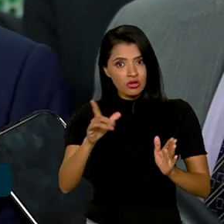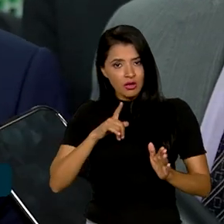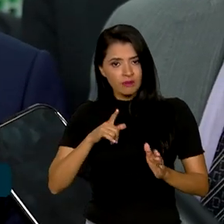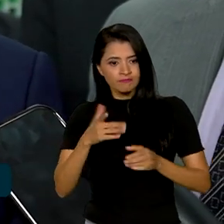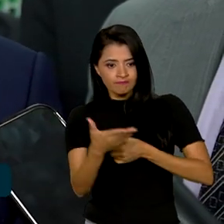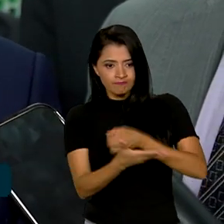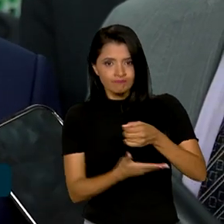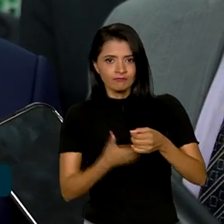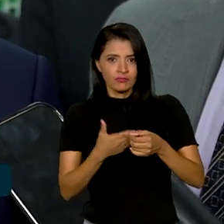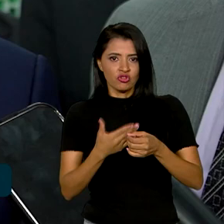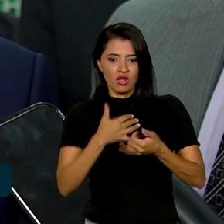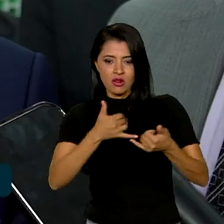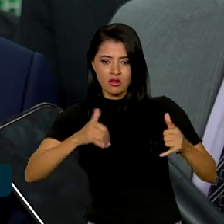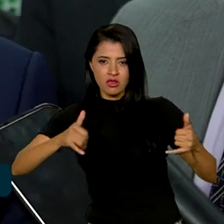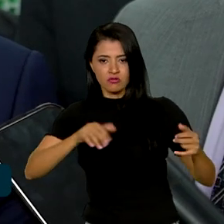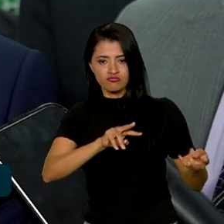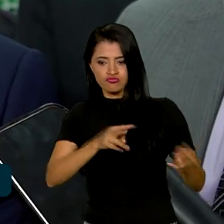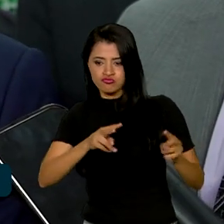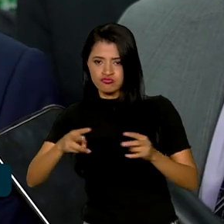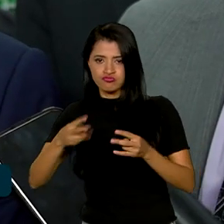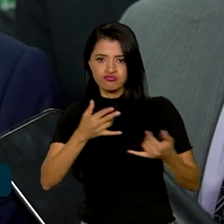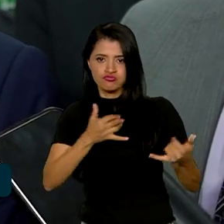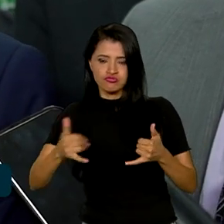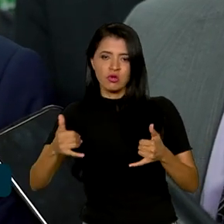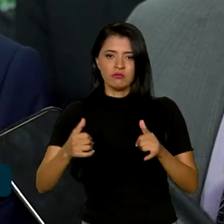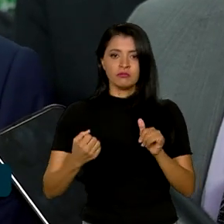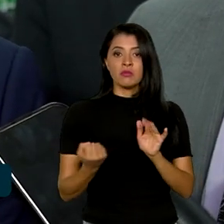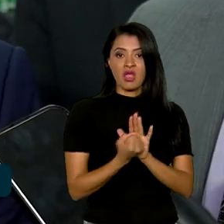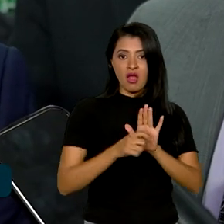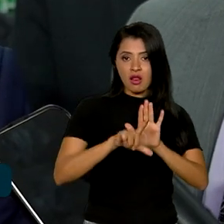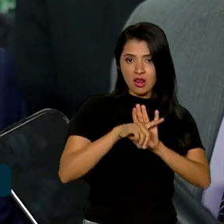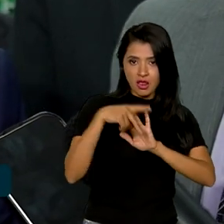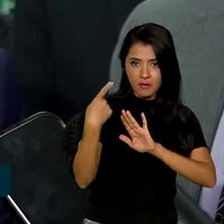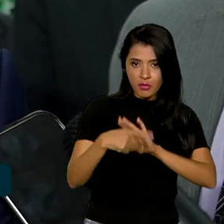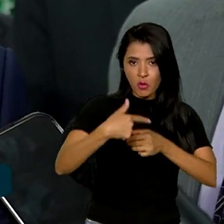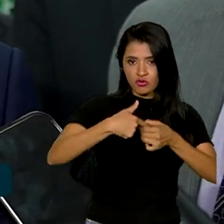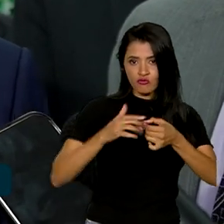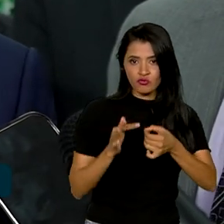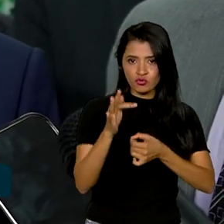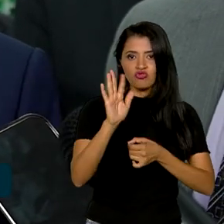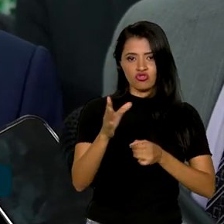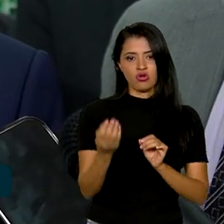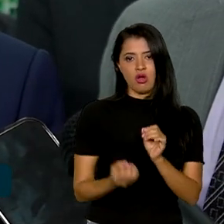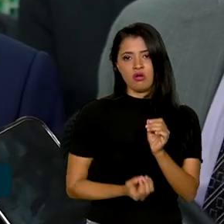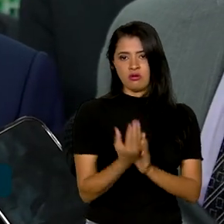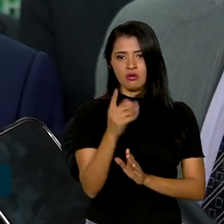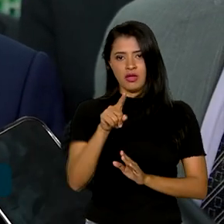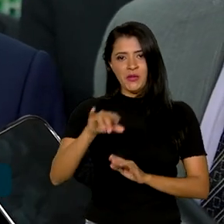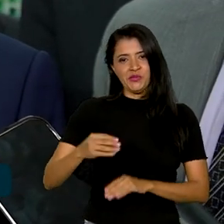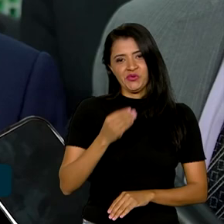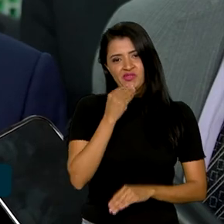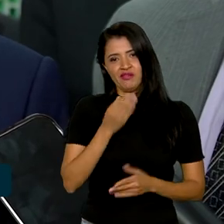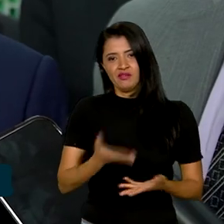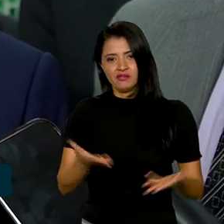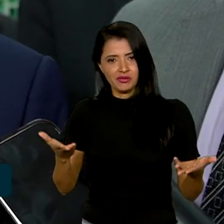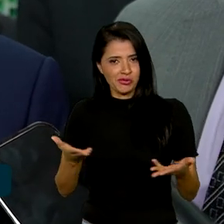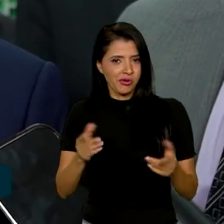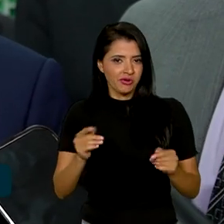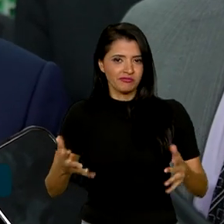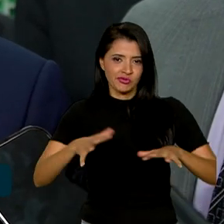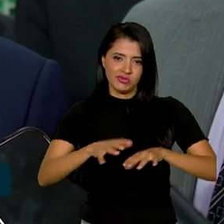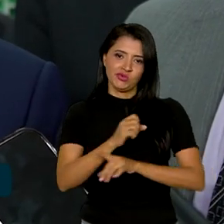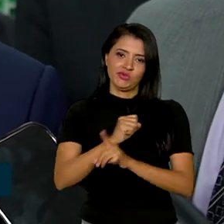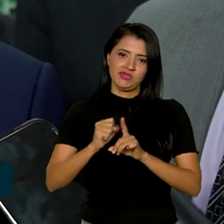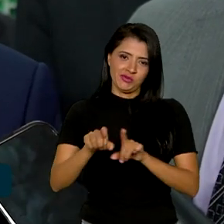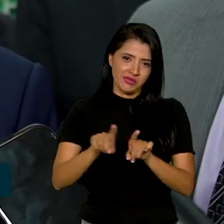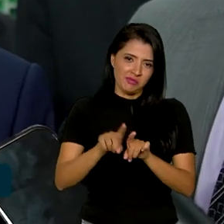as linhas de transmissão, o marco regulatório, a lei do combustível de futuro, uma grande oportunidade de inclusão